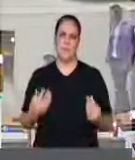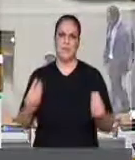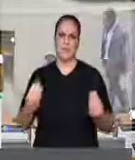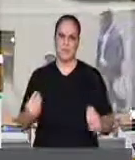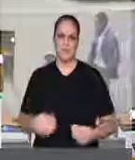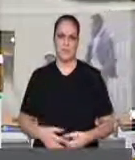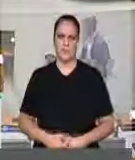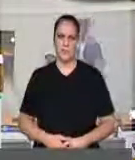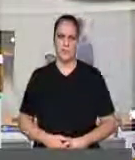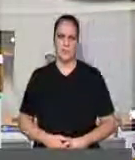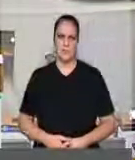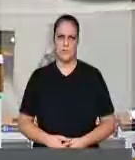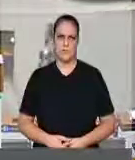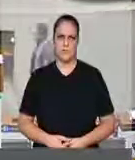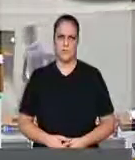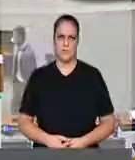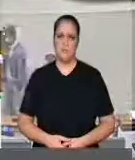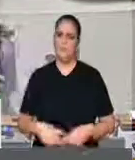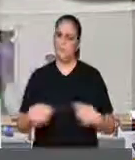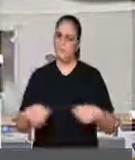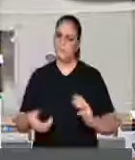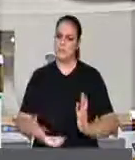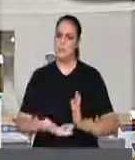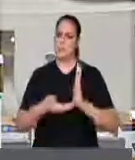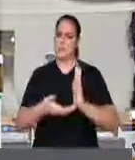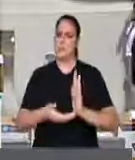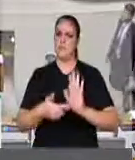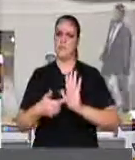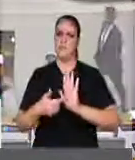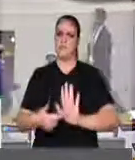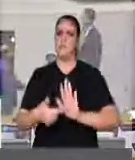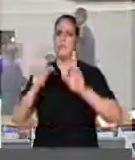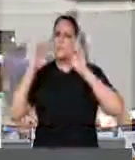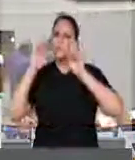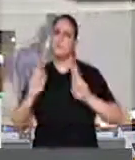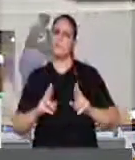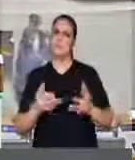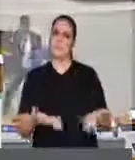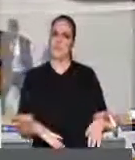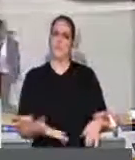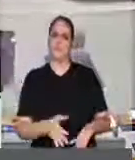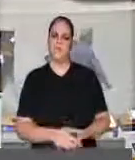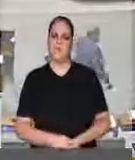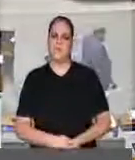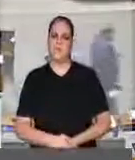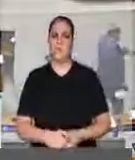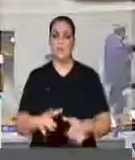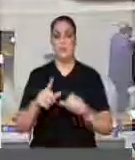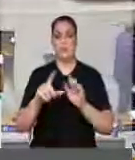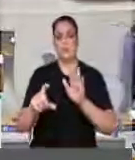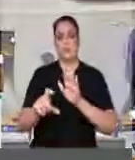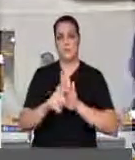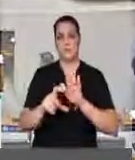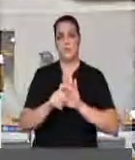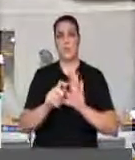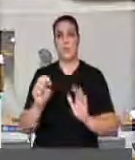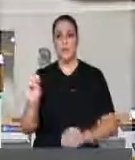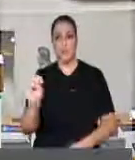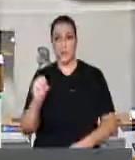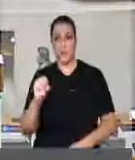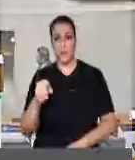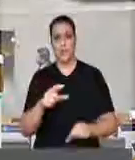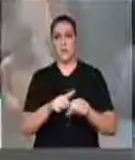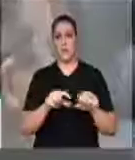da respeitabilidade da Câmara dos Deputados. O parágrafo 8º do